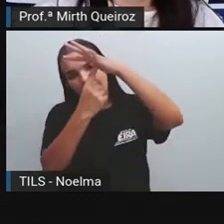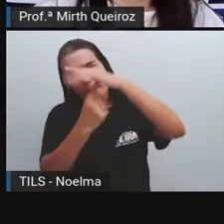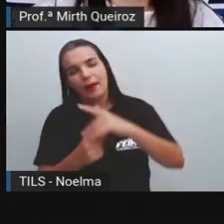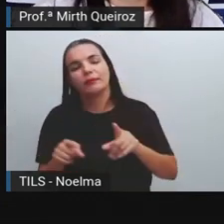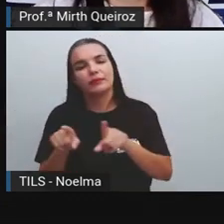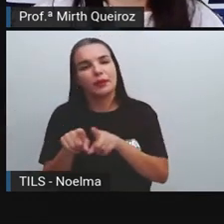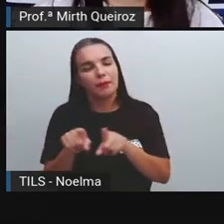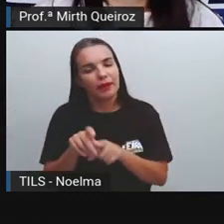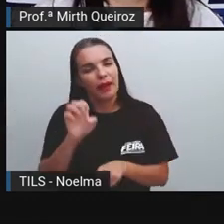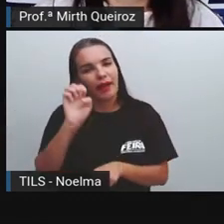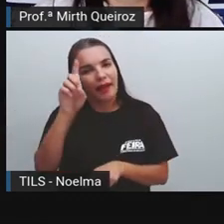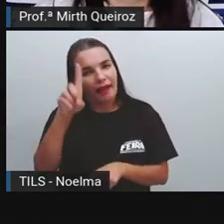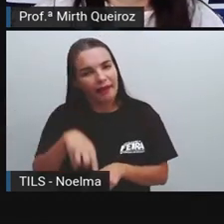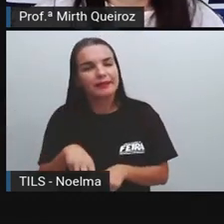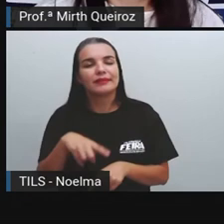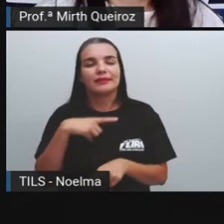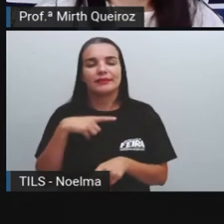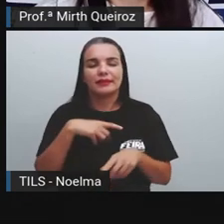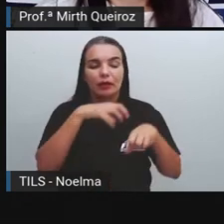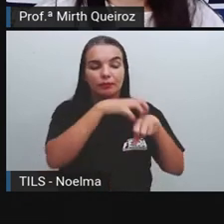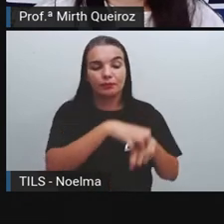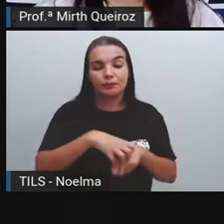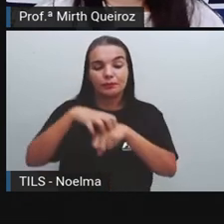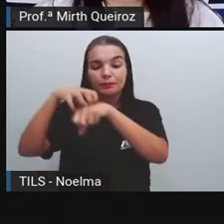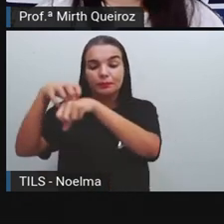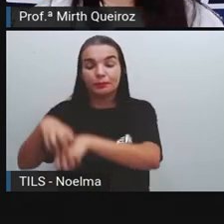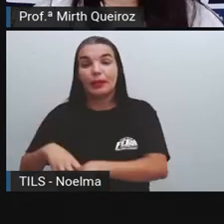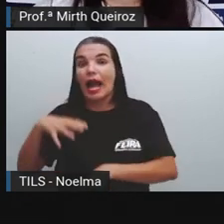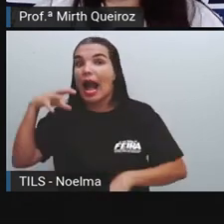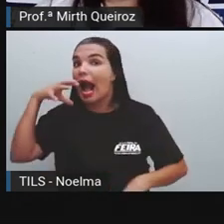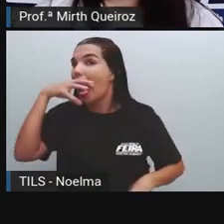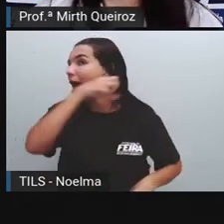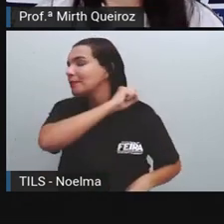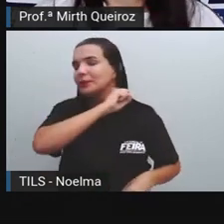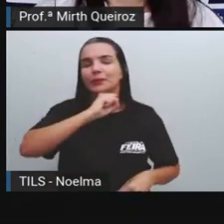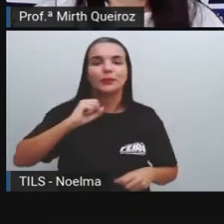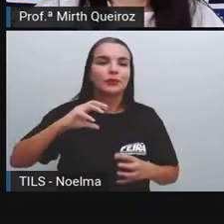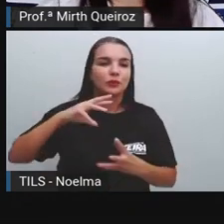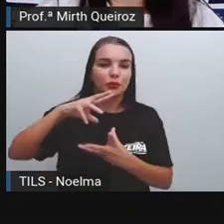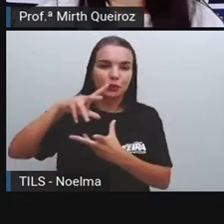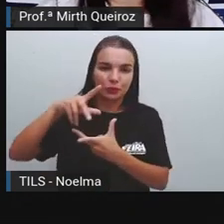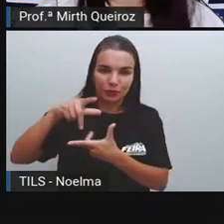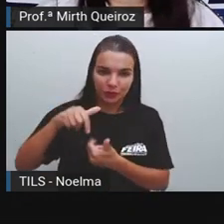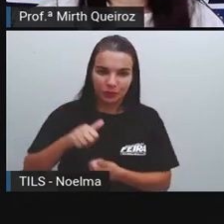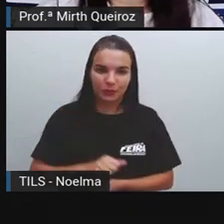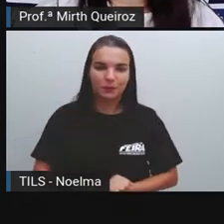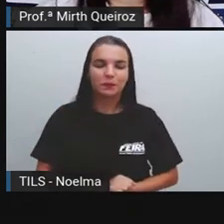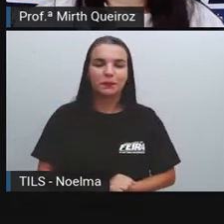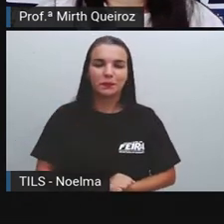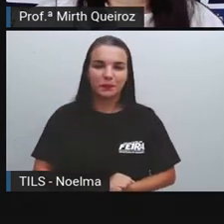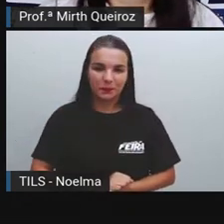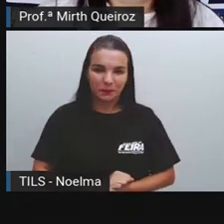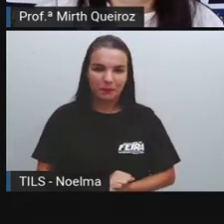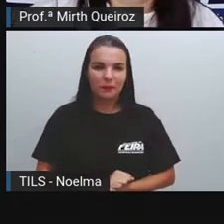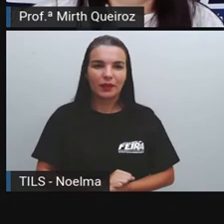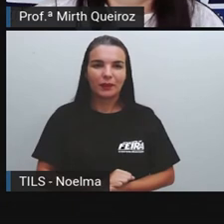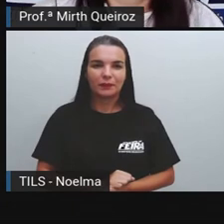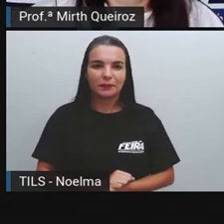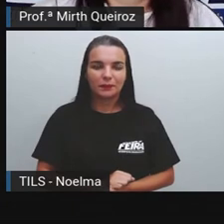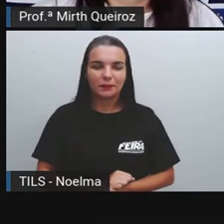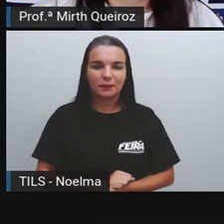um dos meios de transporte mais rápidos do mundo, o transporte